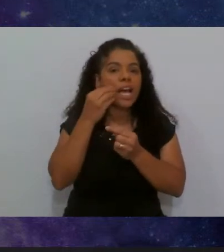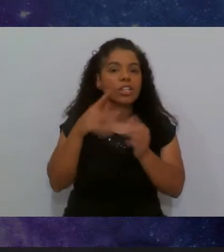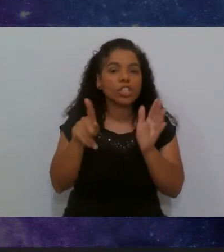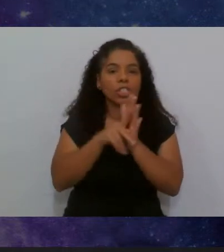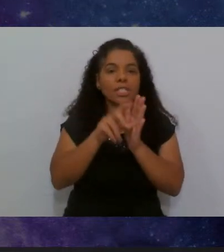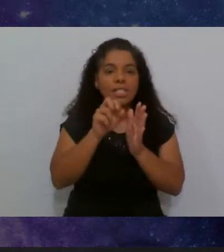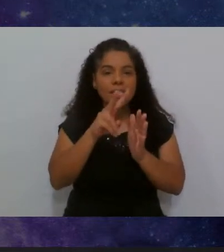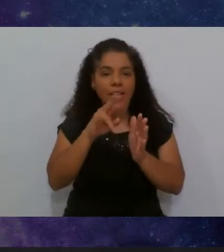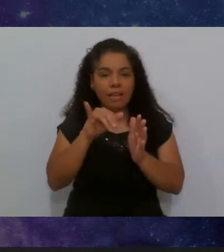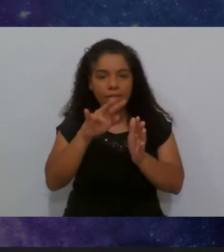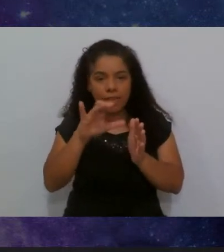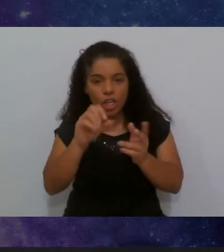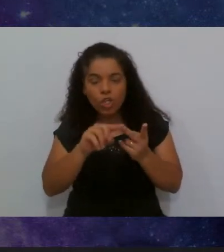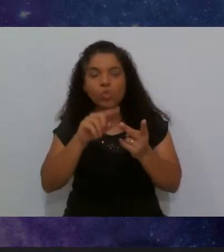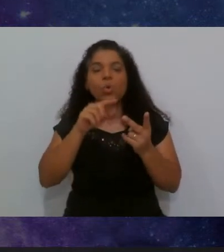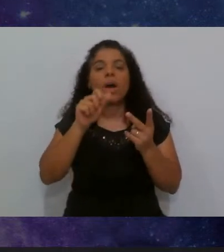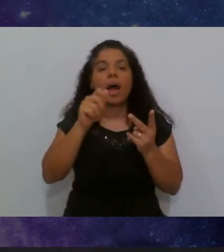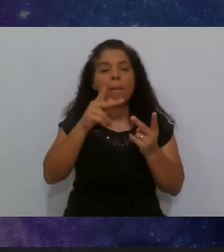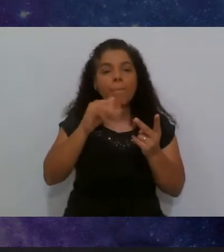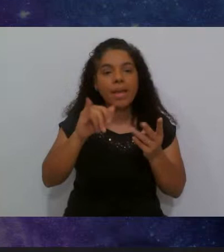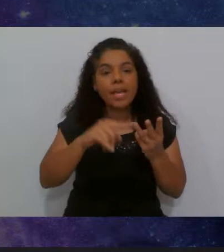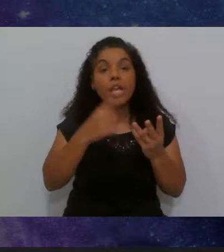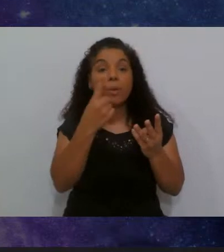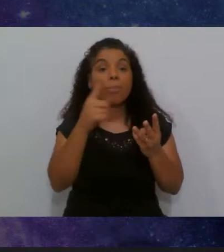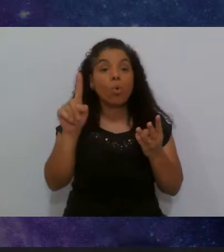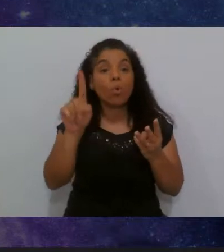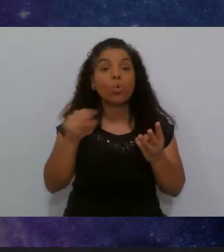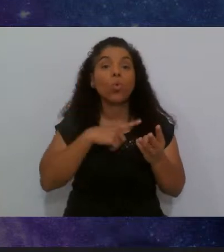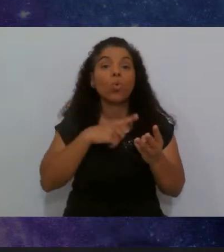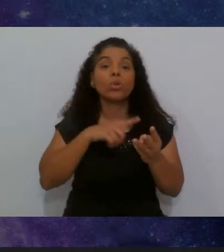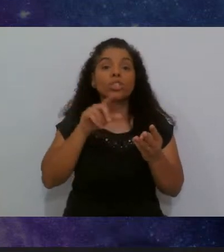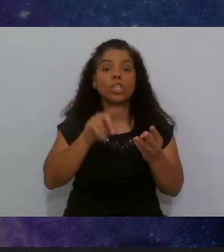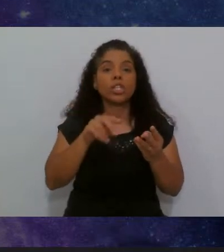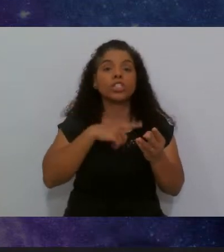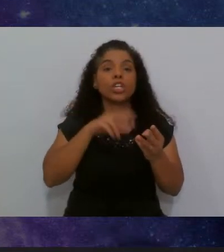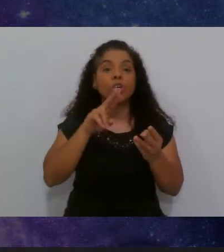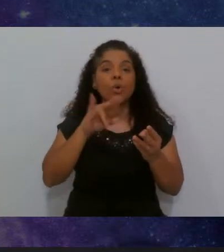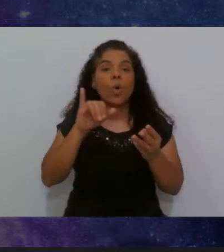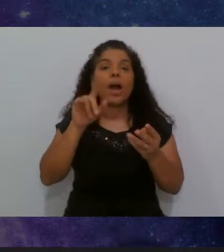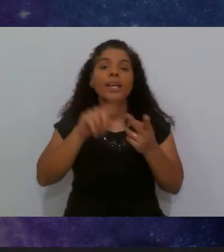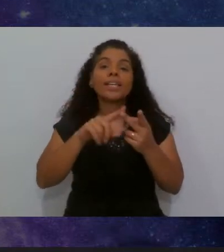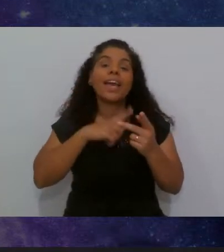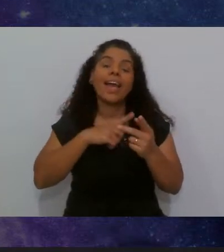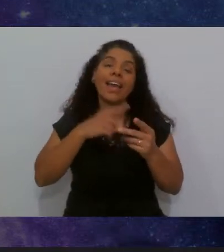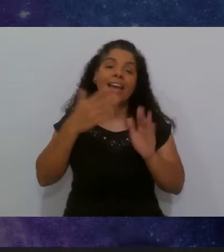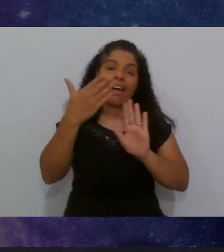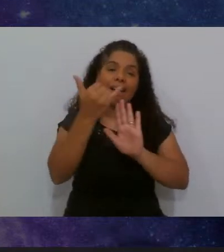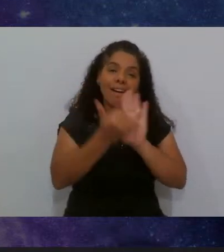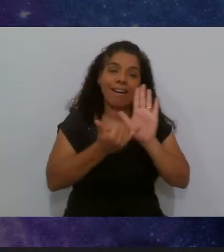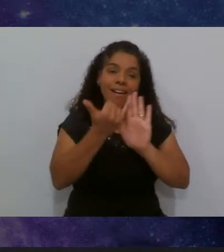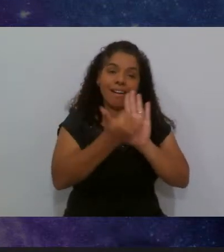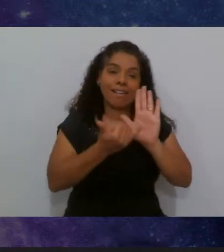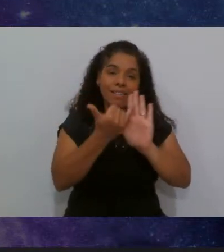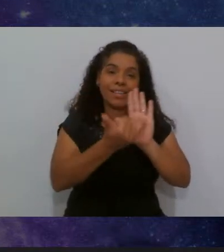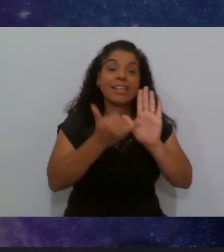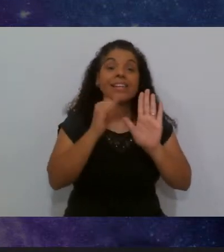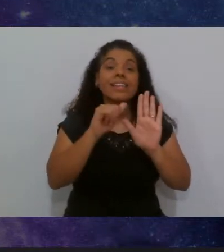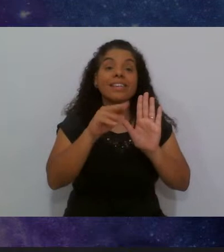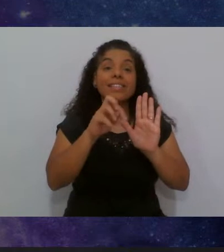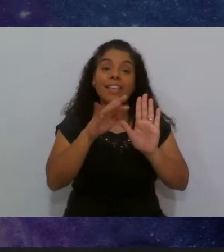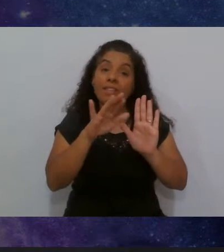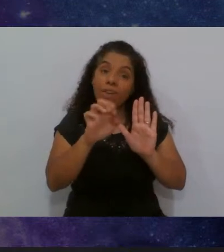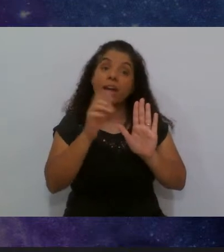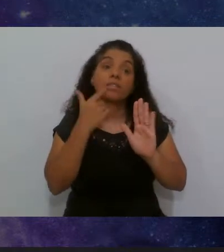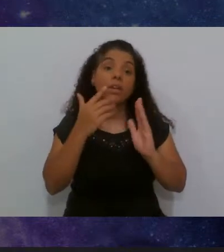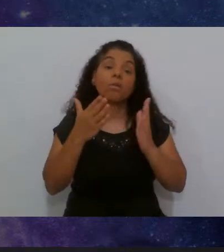os testes de API, e por último, a camada de UI, né, de interface. Então, eu indicaria você seguir por esse